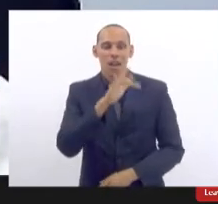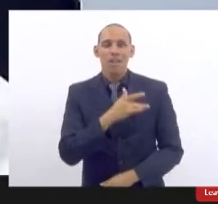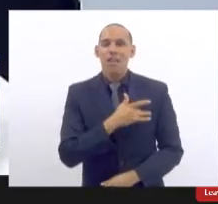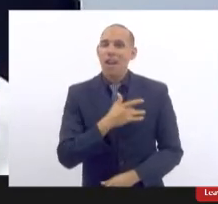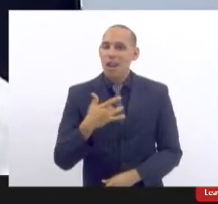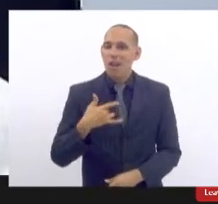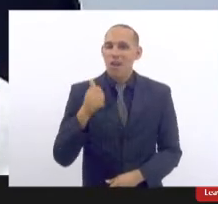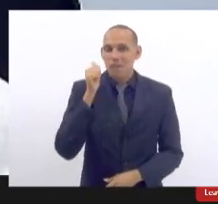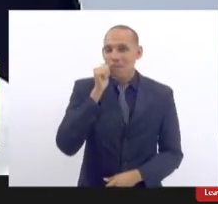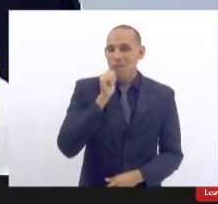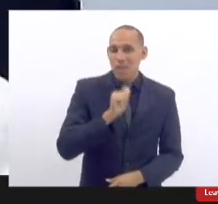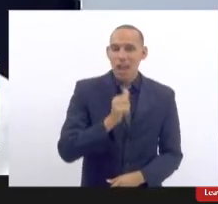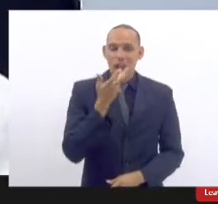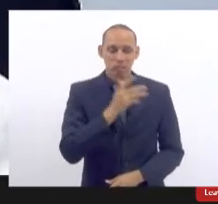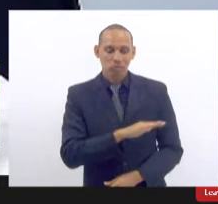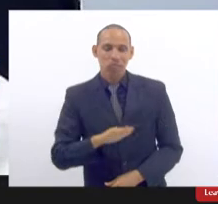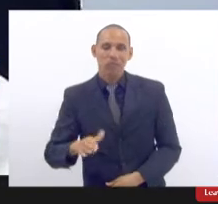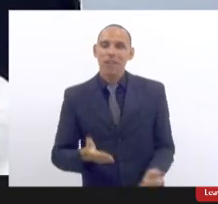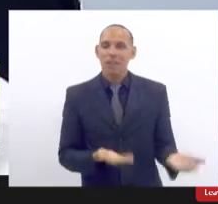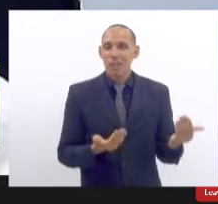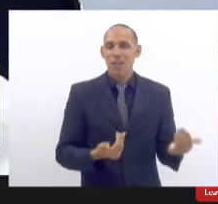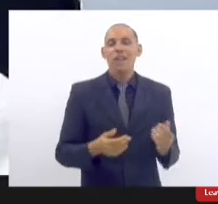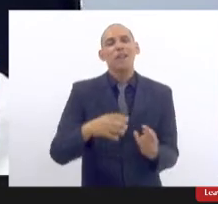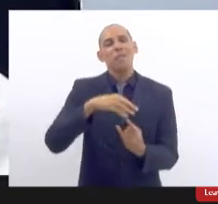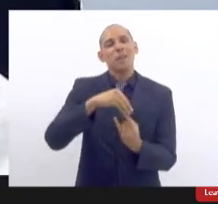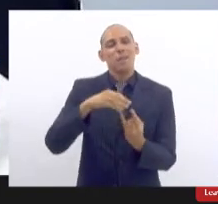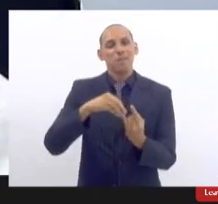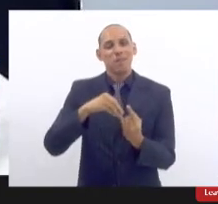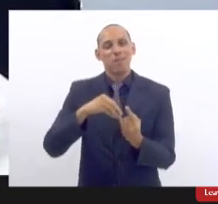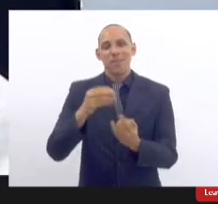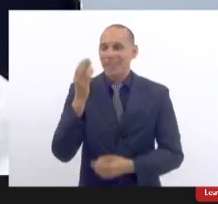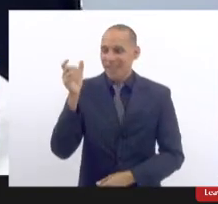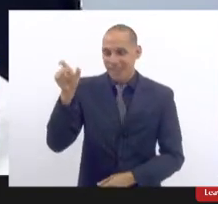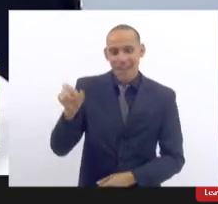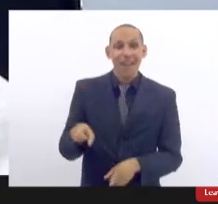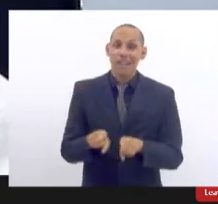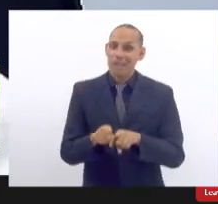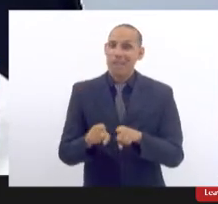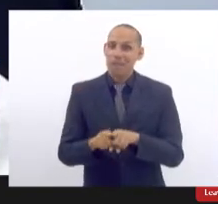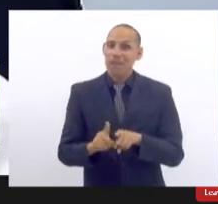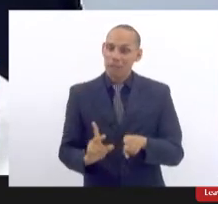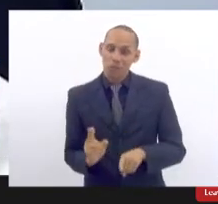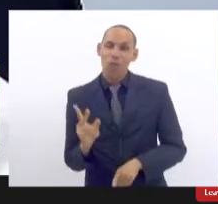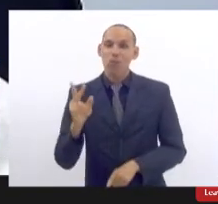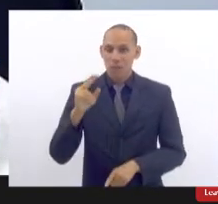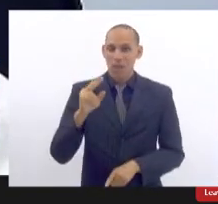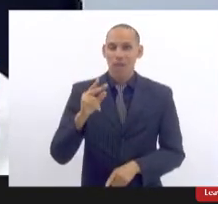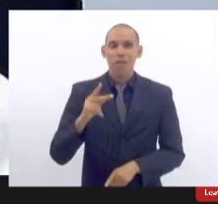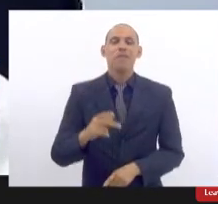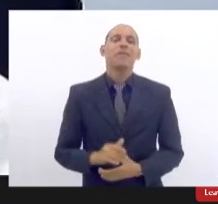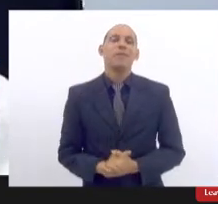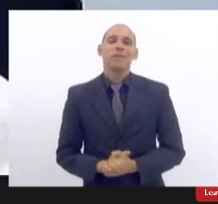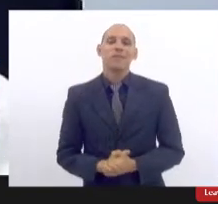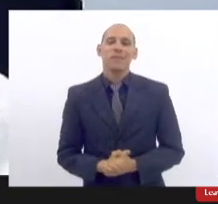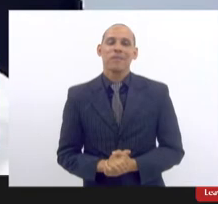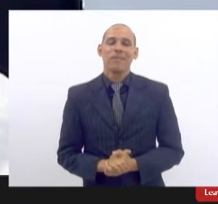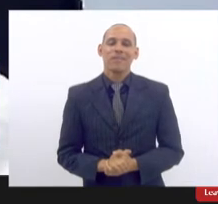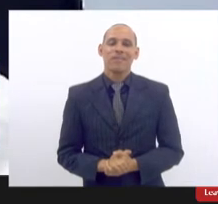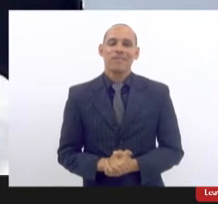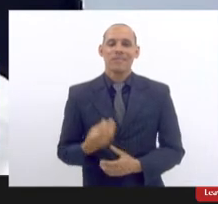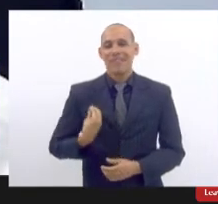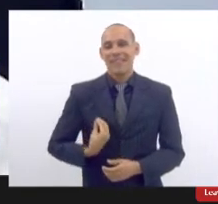da Criança e da Adolescente da Fiocruz. Ela também é cirurgiã plástica. Está aqui